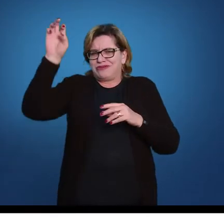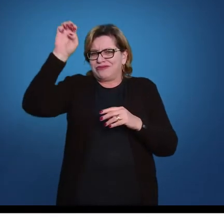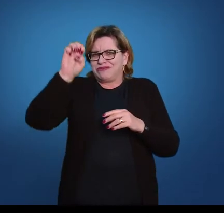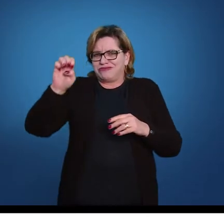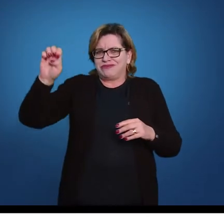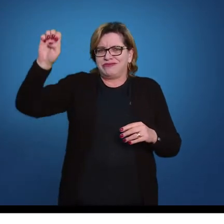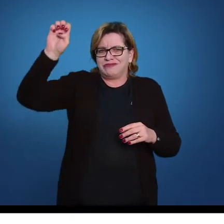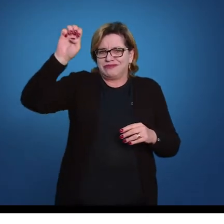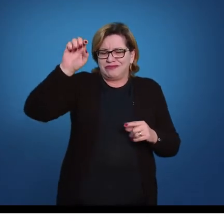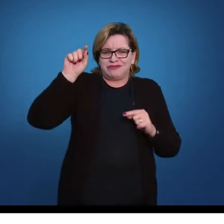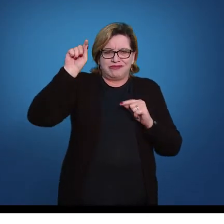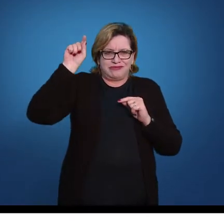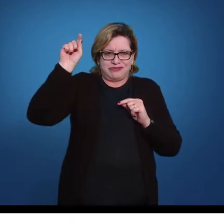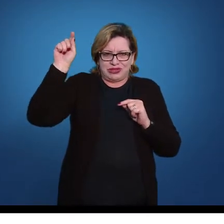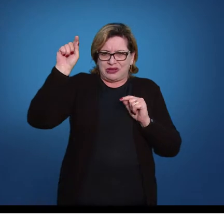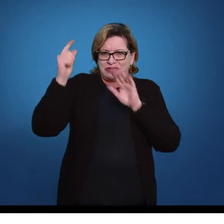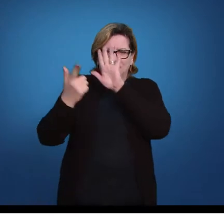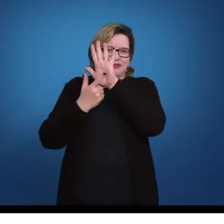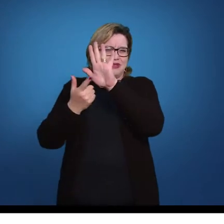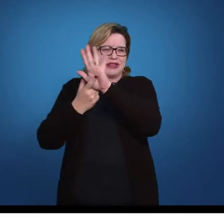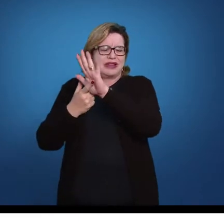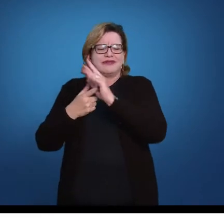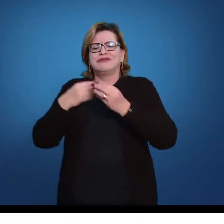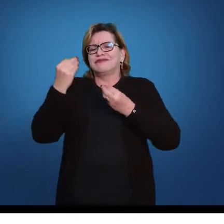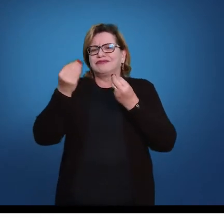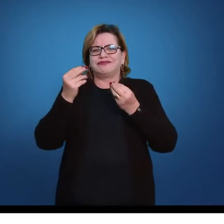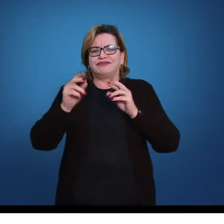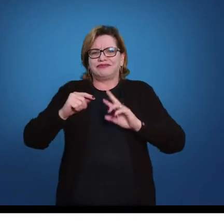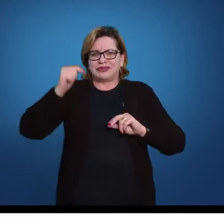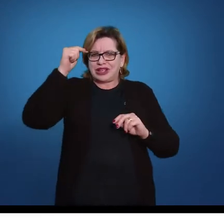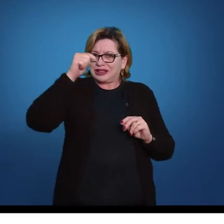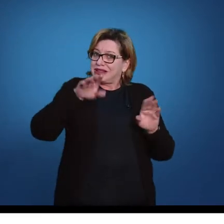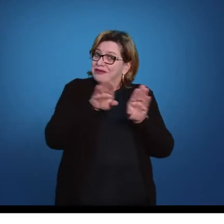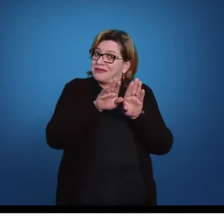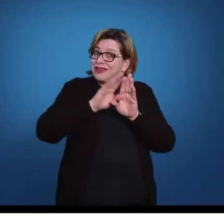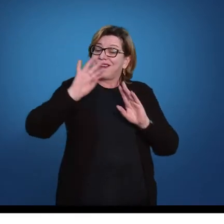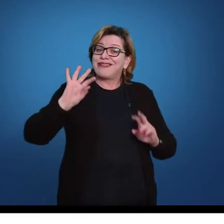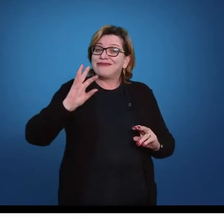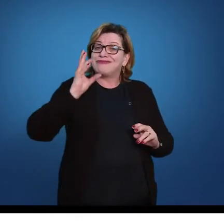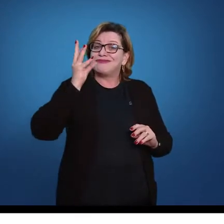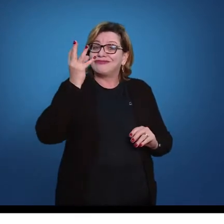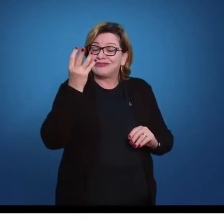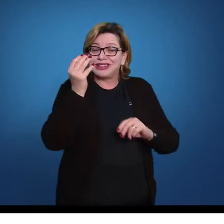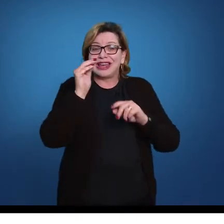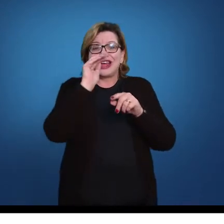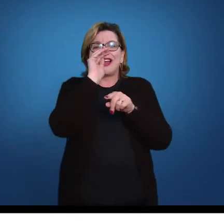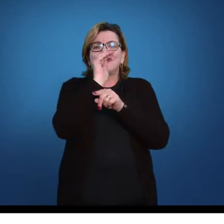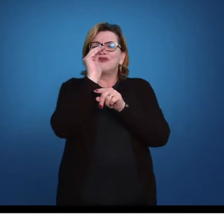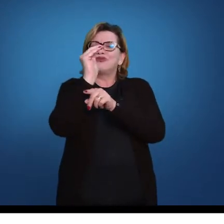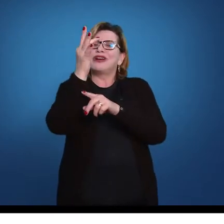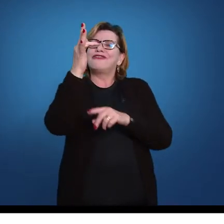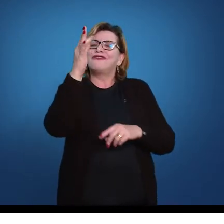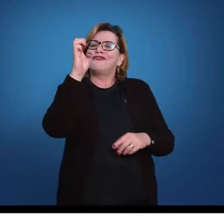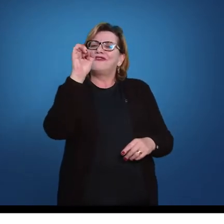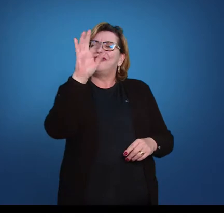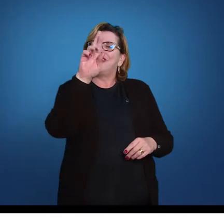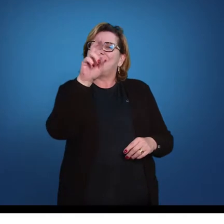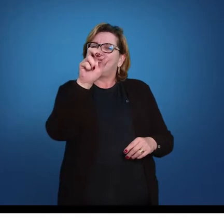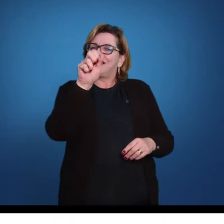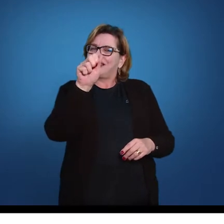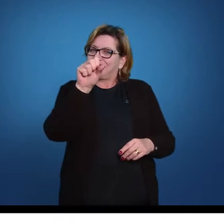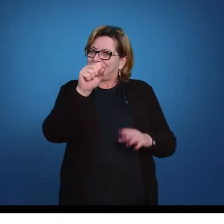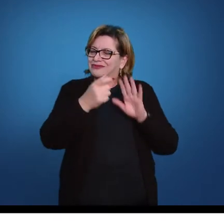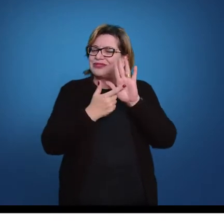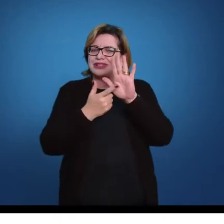artistas saltimbancos e que se apresentavam em feiras, isso também aconteceu no Brasil. No Brasil, era muito comum